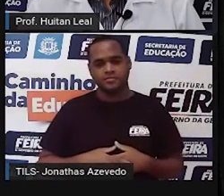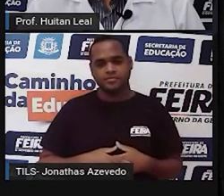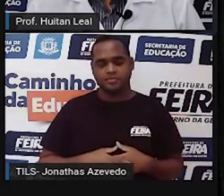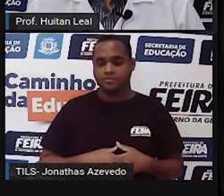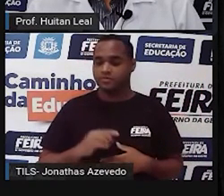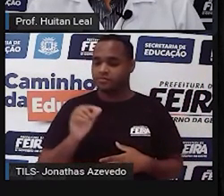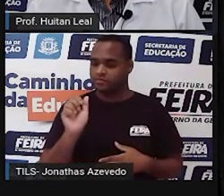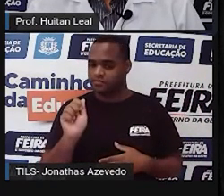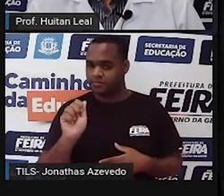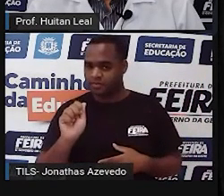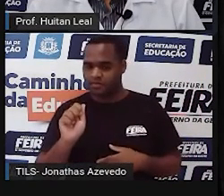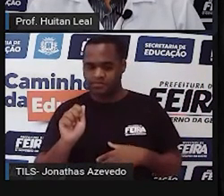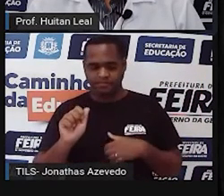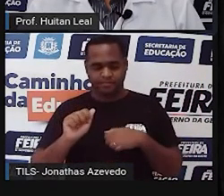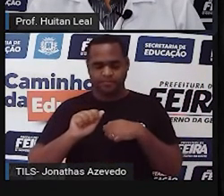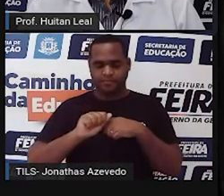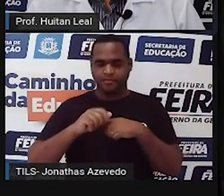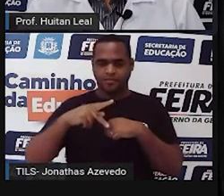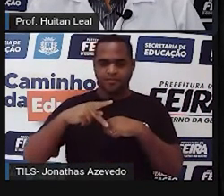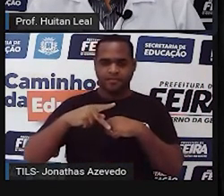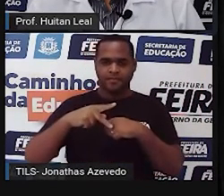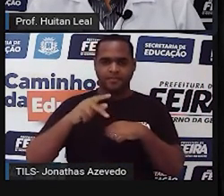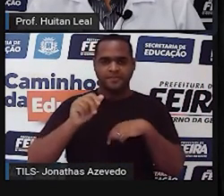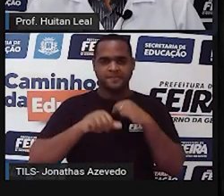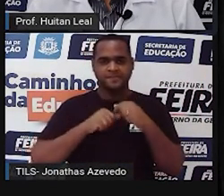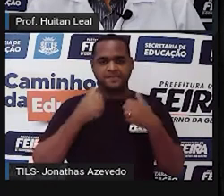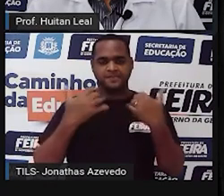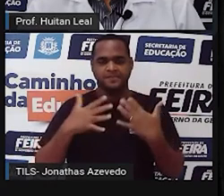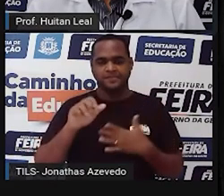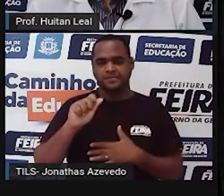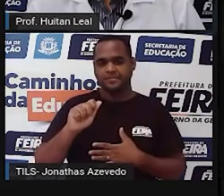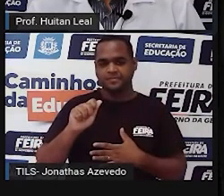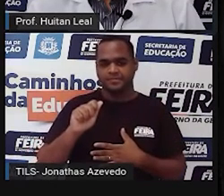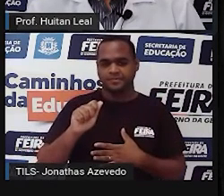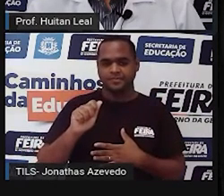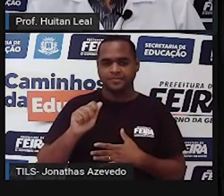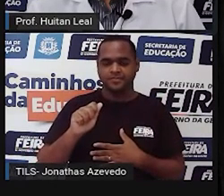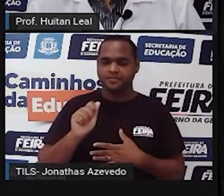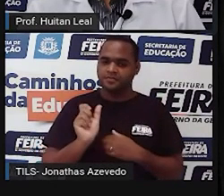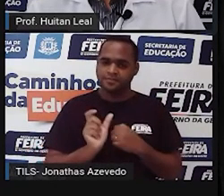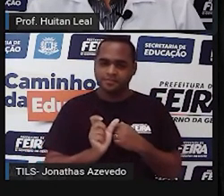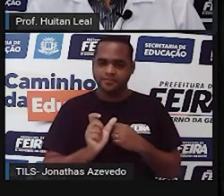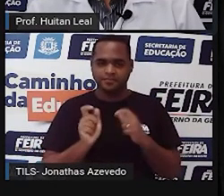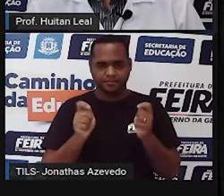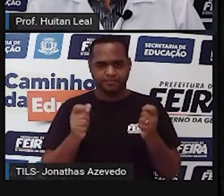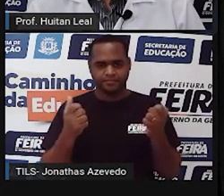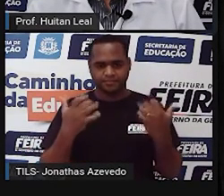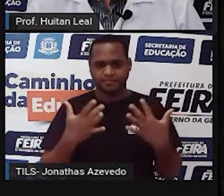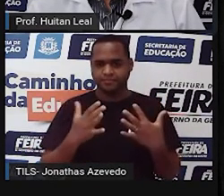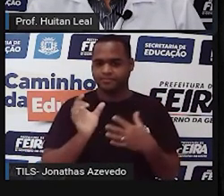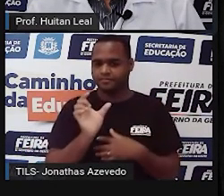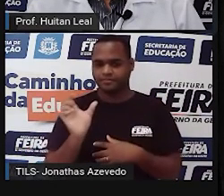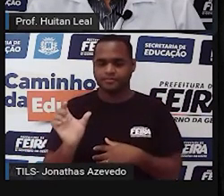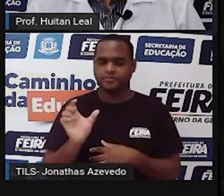artigo, ele vai ser preposição. A palavra A é preposição antes de E. Palavras masculinas.